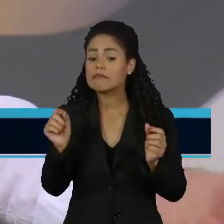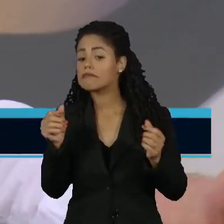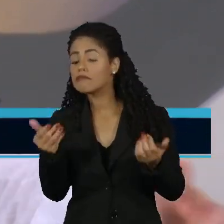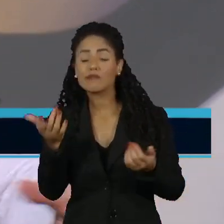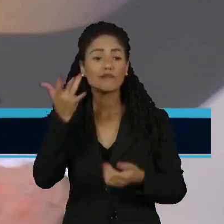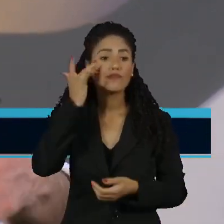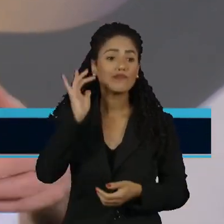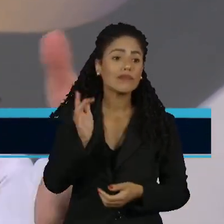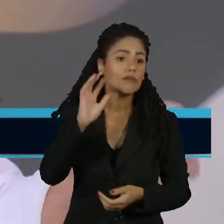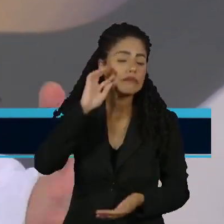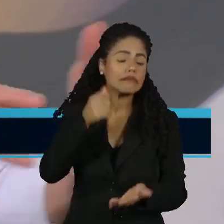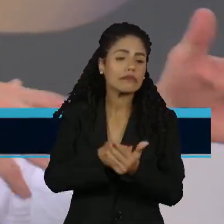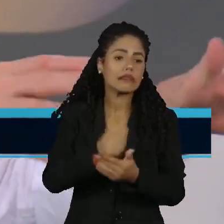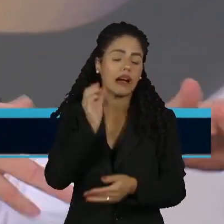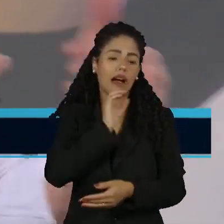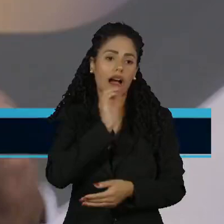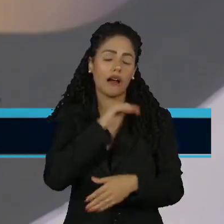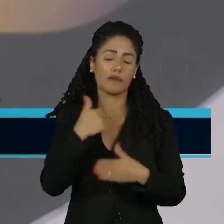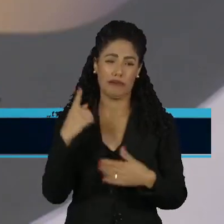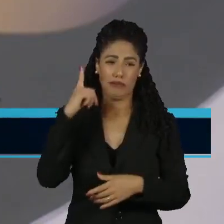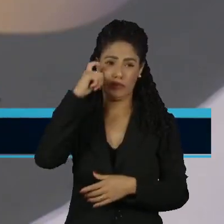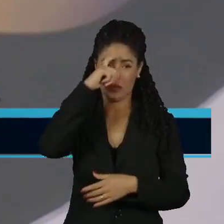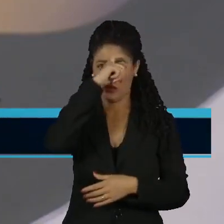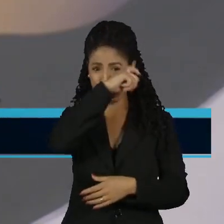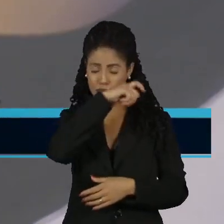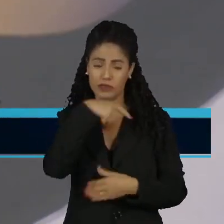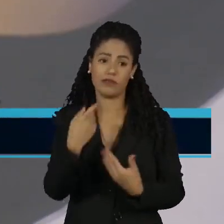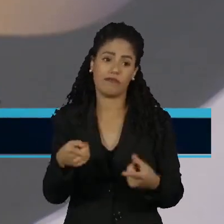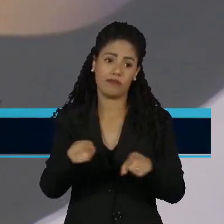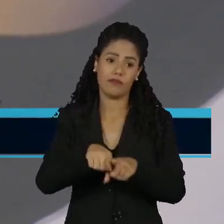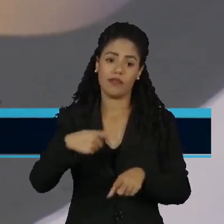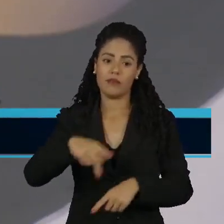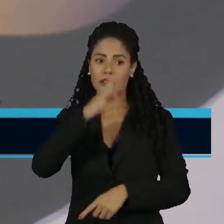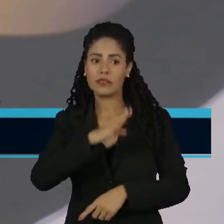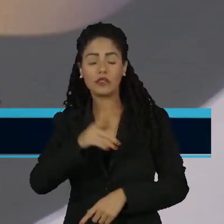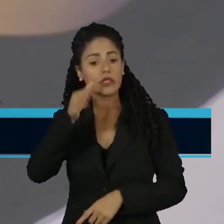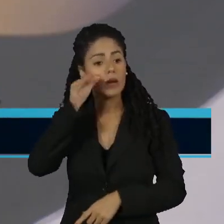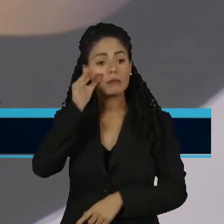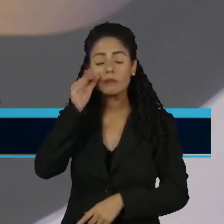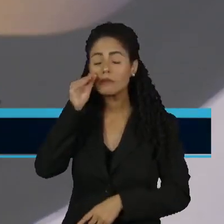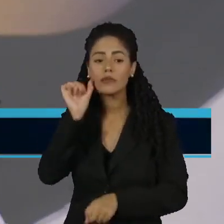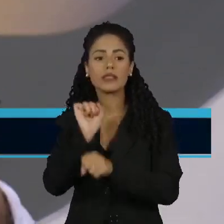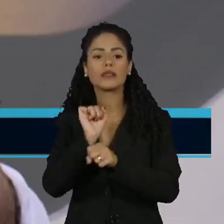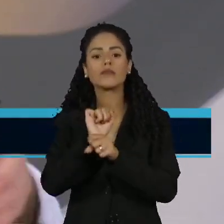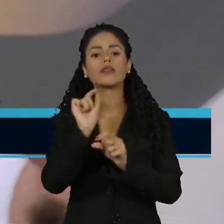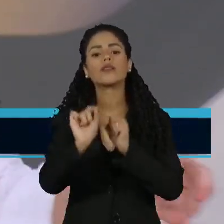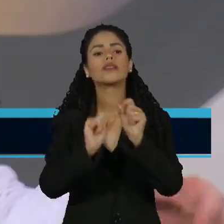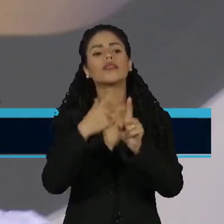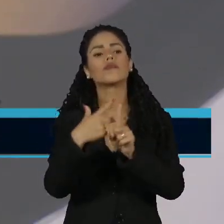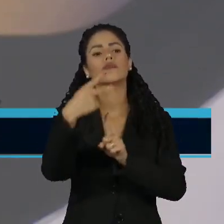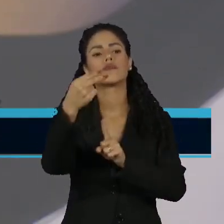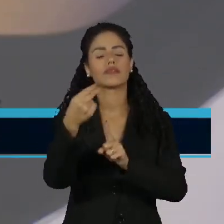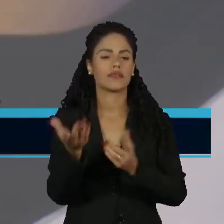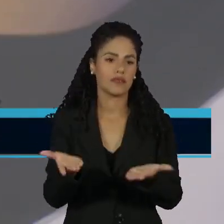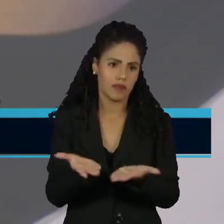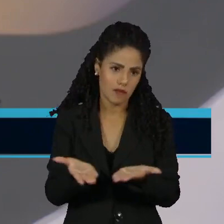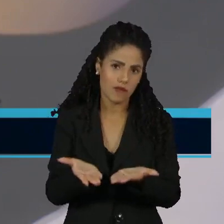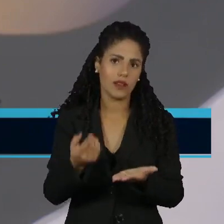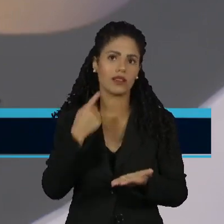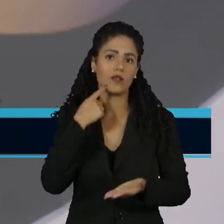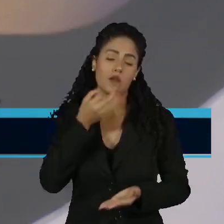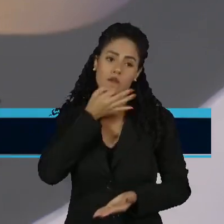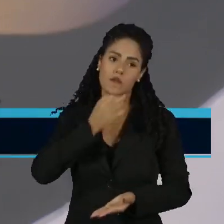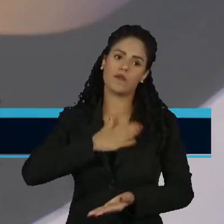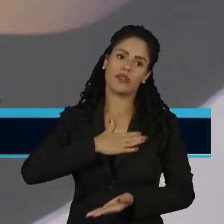surgem gente, eu diria, quase que aventureiros, como nós tivemos no Brasil, e do outro lado uma continuidade que também atende mais, na minha